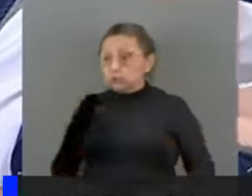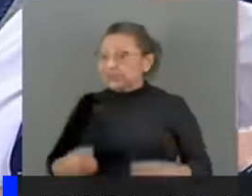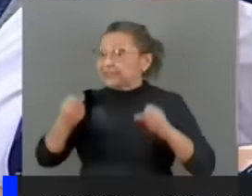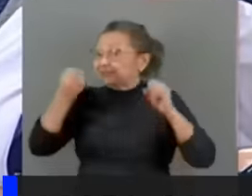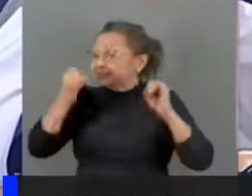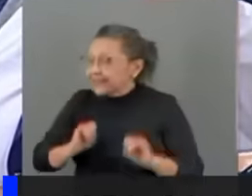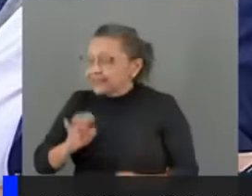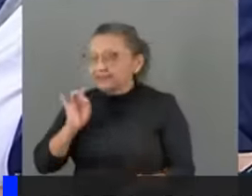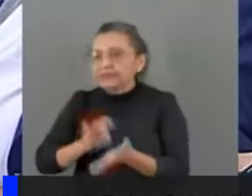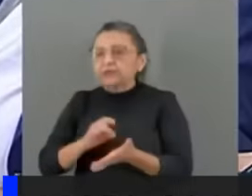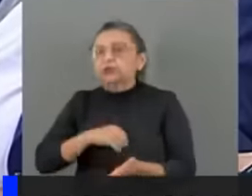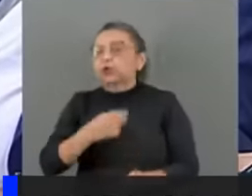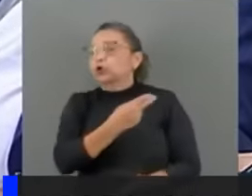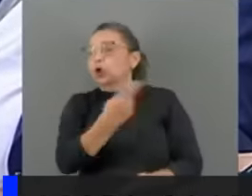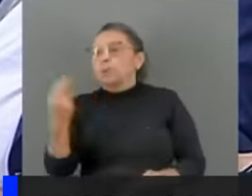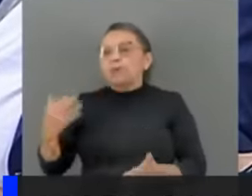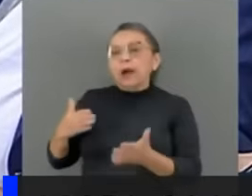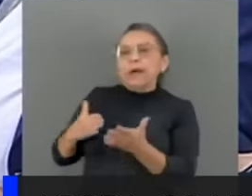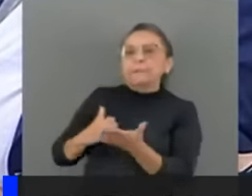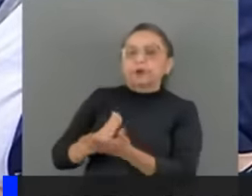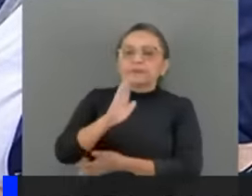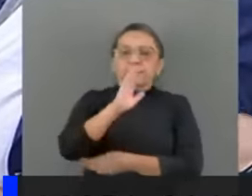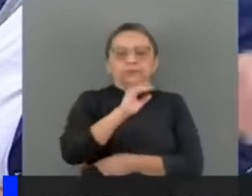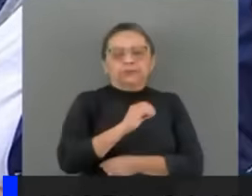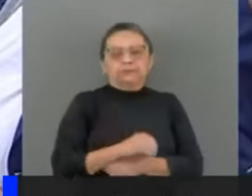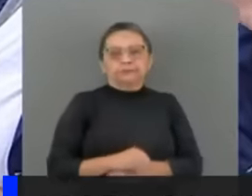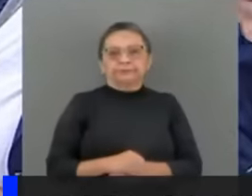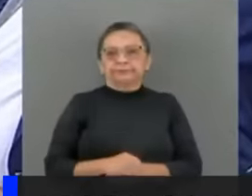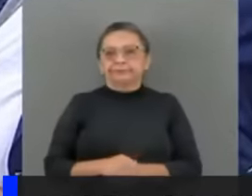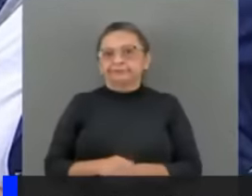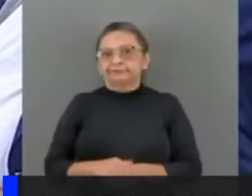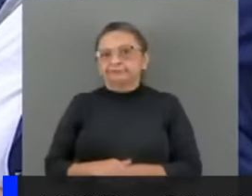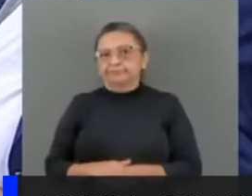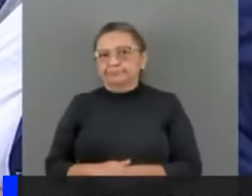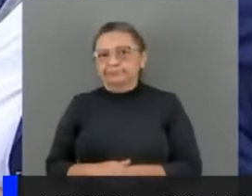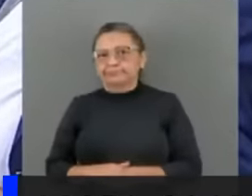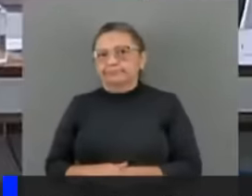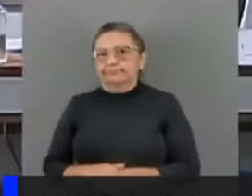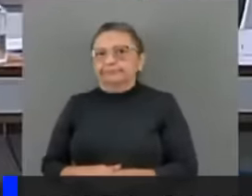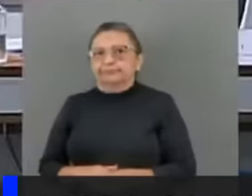tiver o seu nome aprovado. Então, são essas as indagações. Muito obrigado.